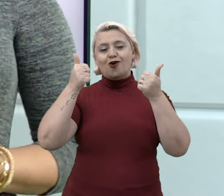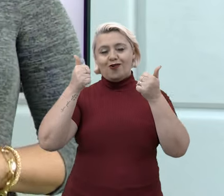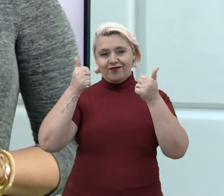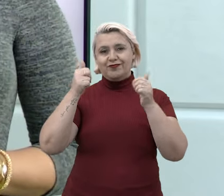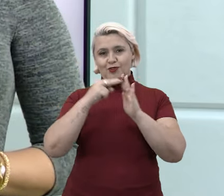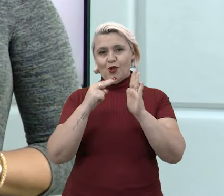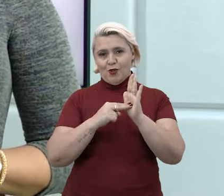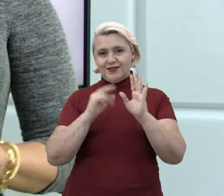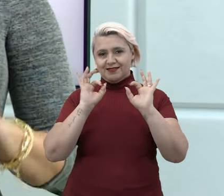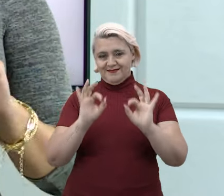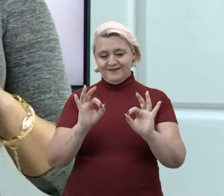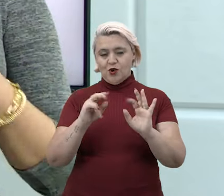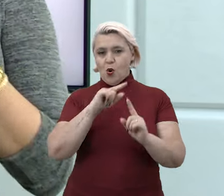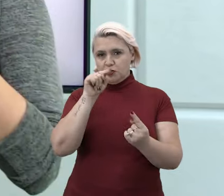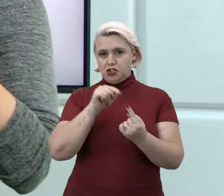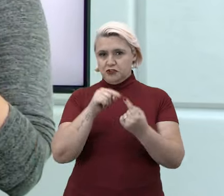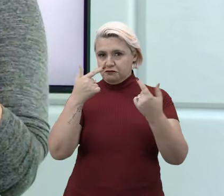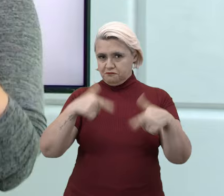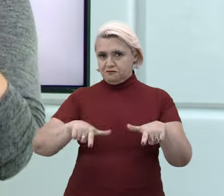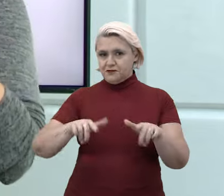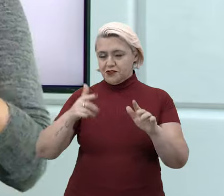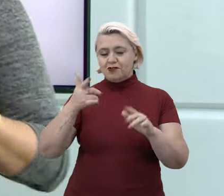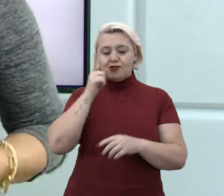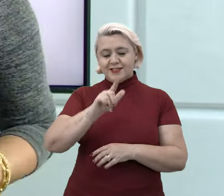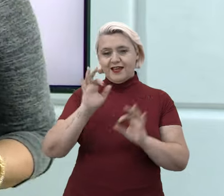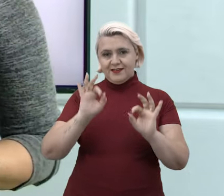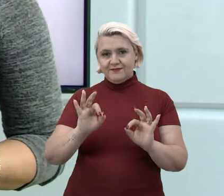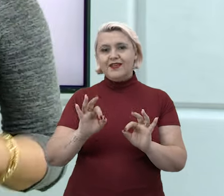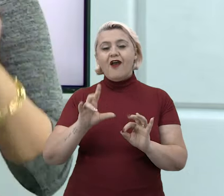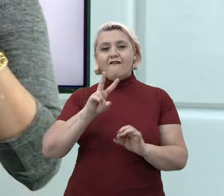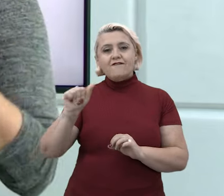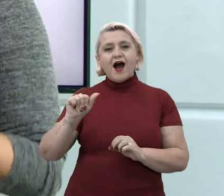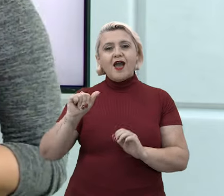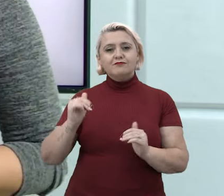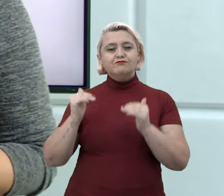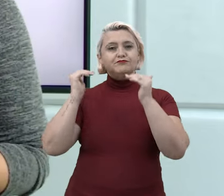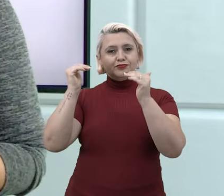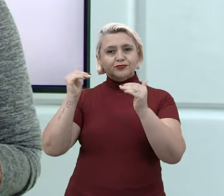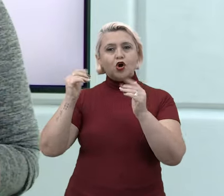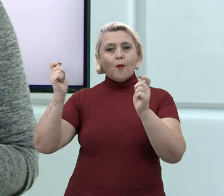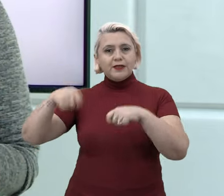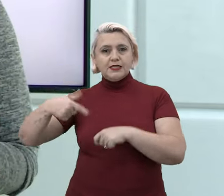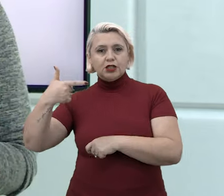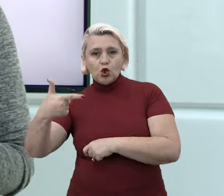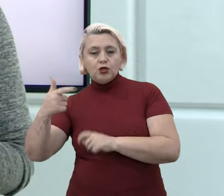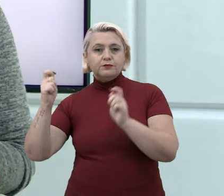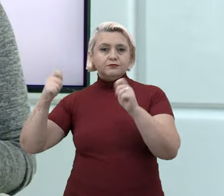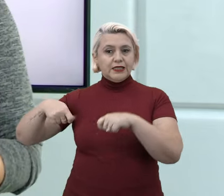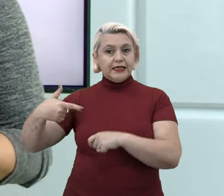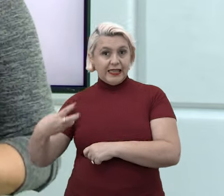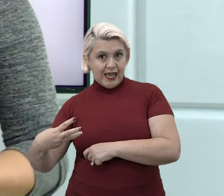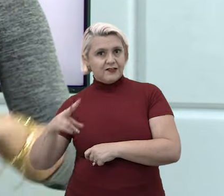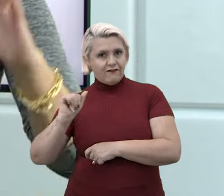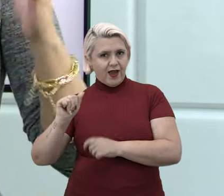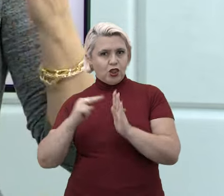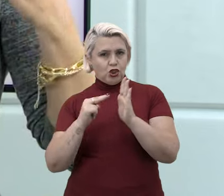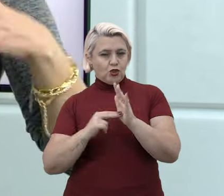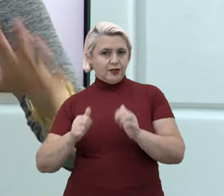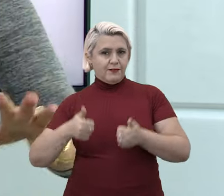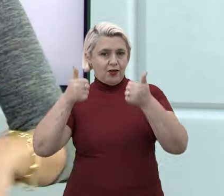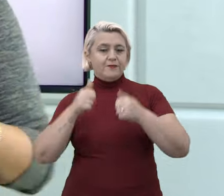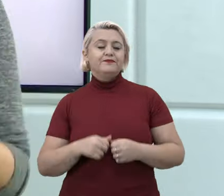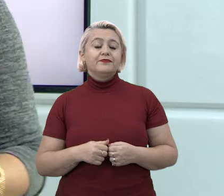aqueles objetivos e vai lacrar na competência 2 e na competência 3, mas principalmente na 2. Tá bom? Então,